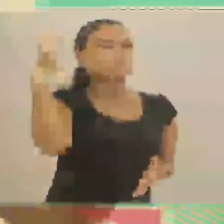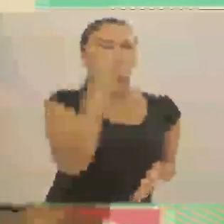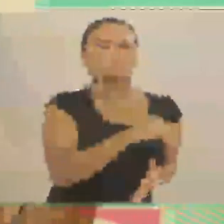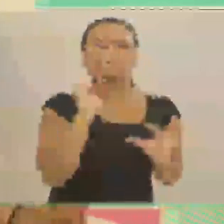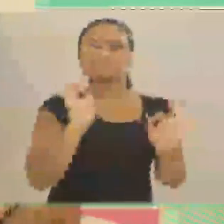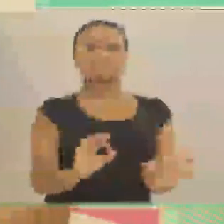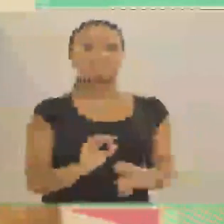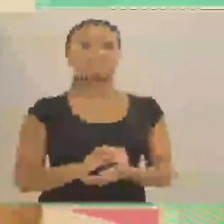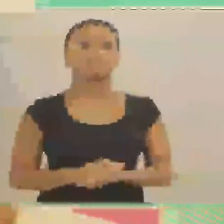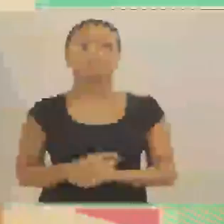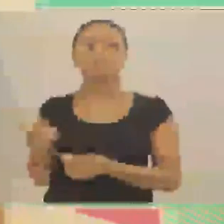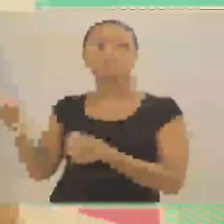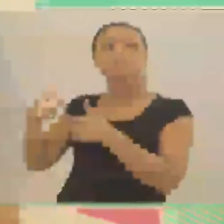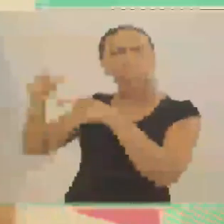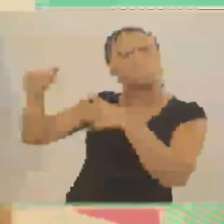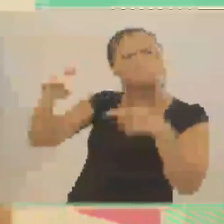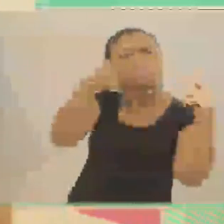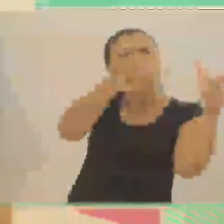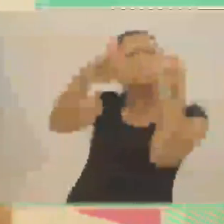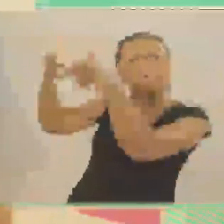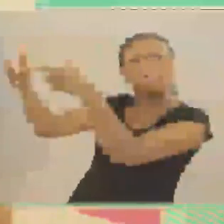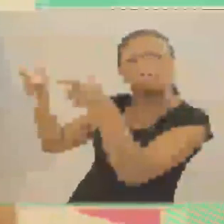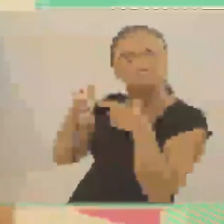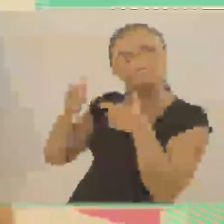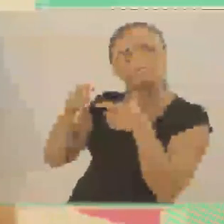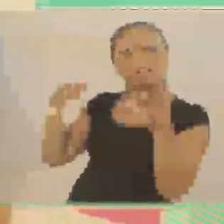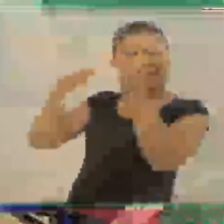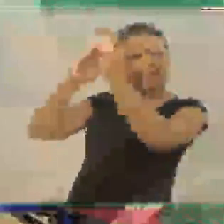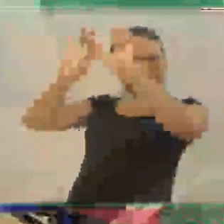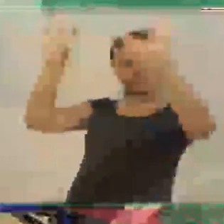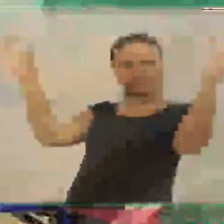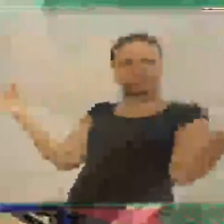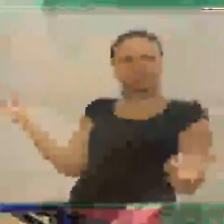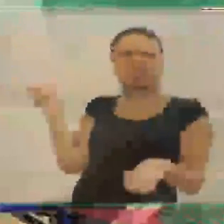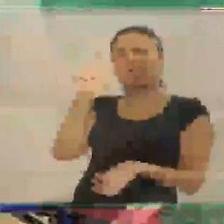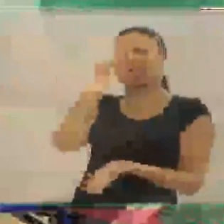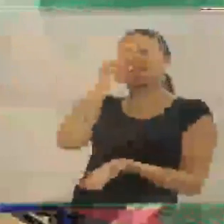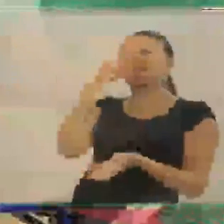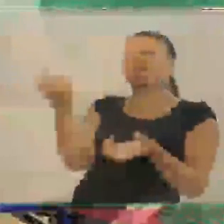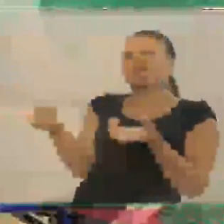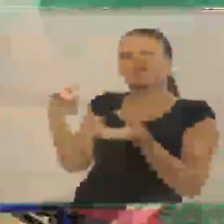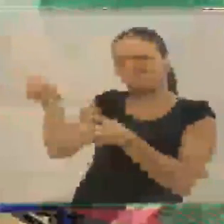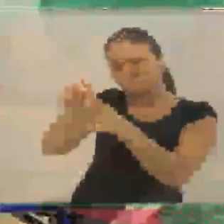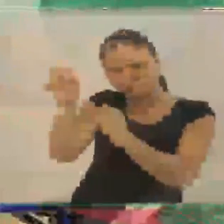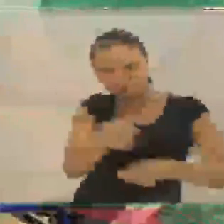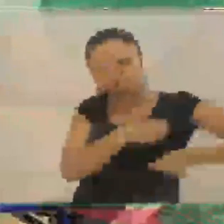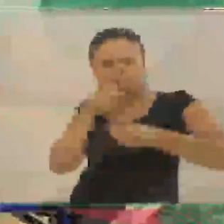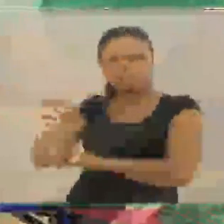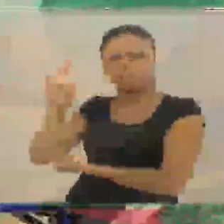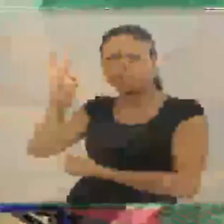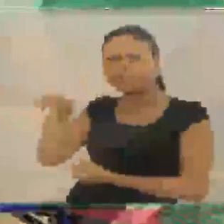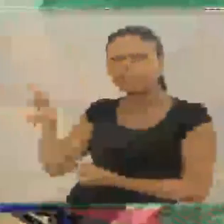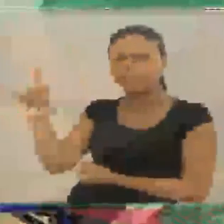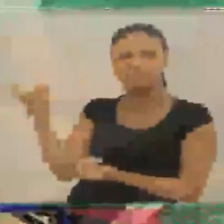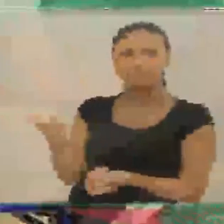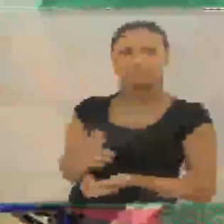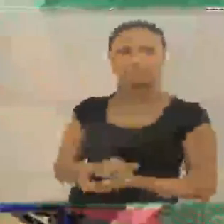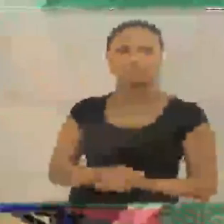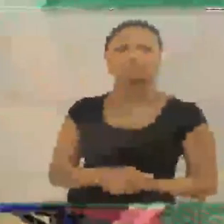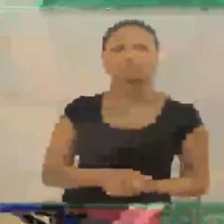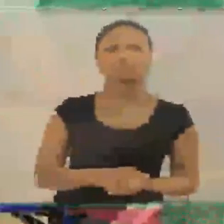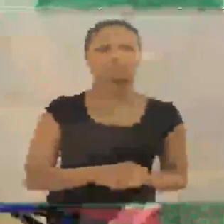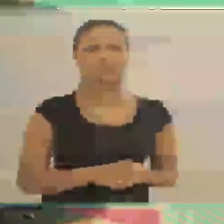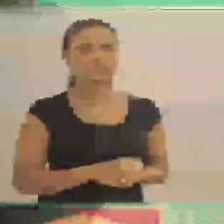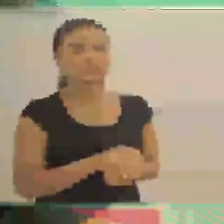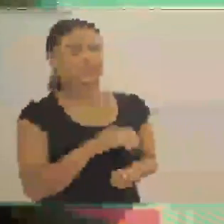assim em cima das montanhas, aquilo foi lindo. Aquilo é impagável, gente. Foi lindo. Você esteve em todos os lugares, na neve, no céu e até na água,